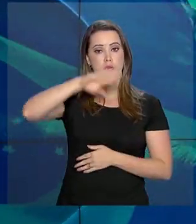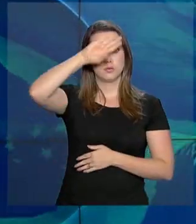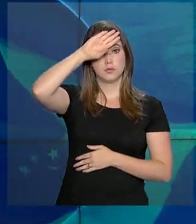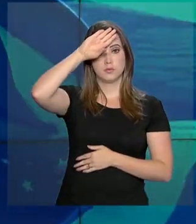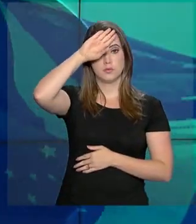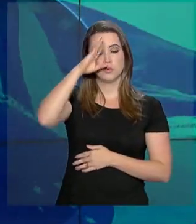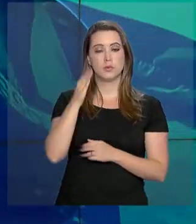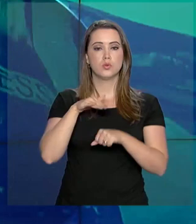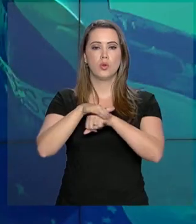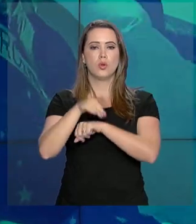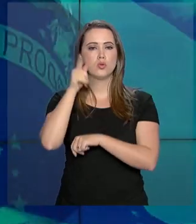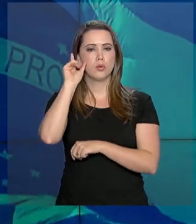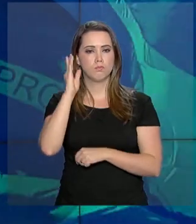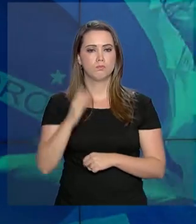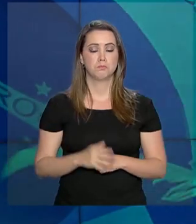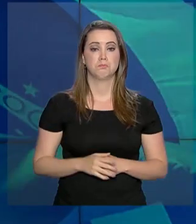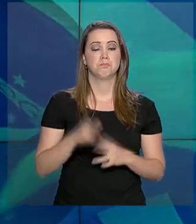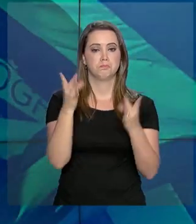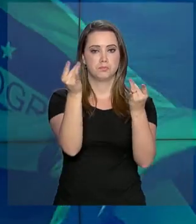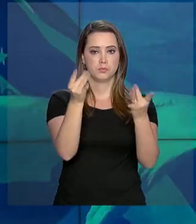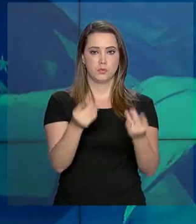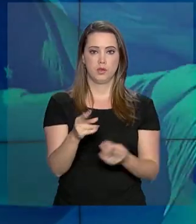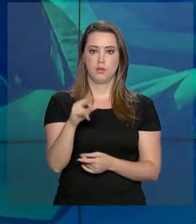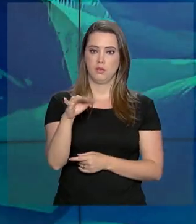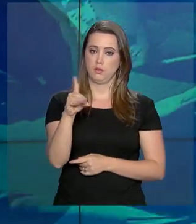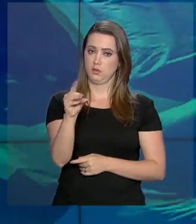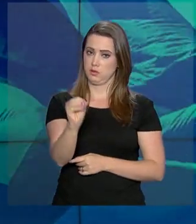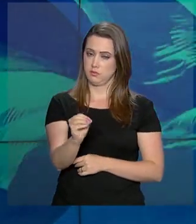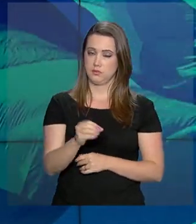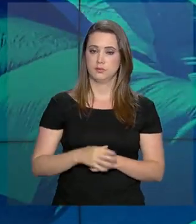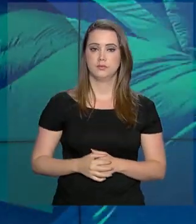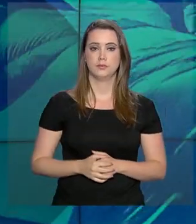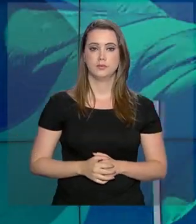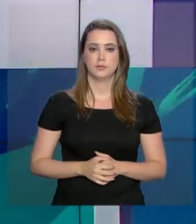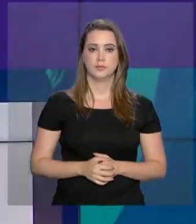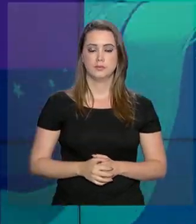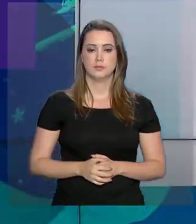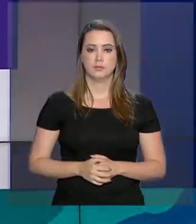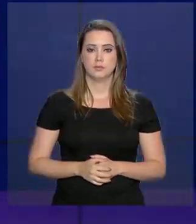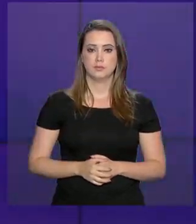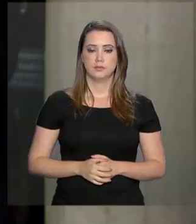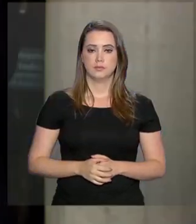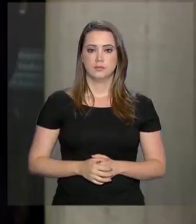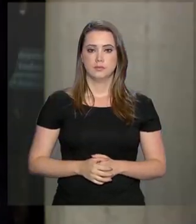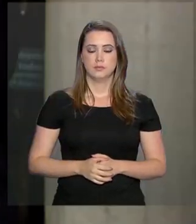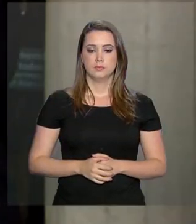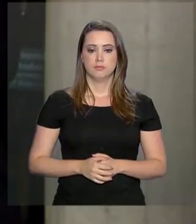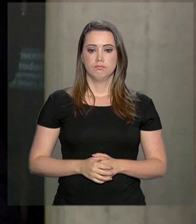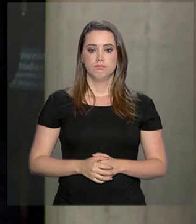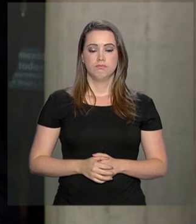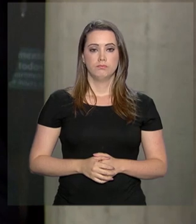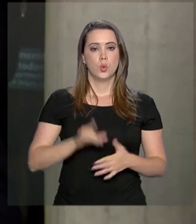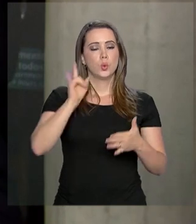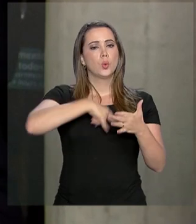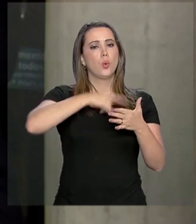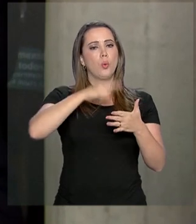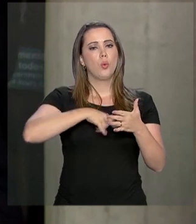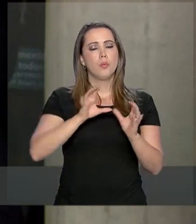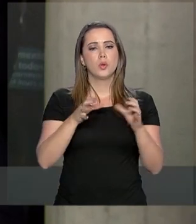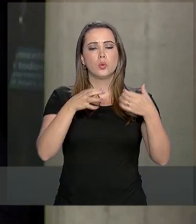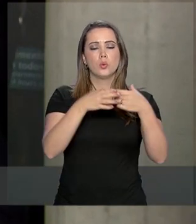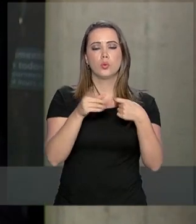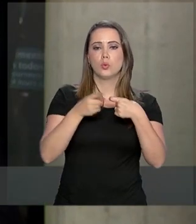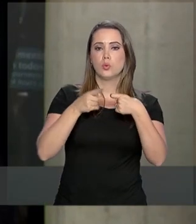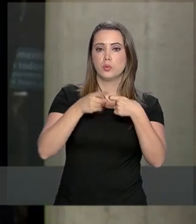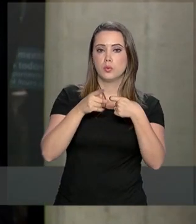apresentou febre na noite de ontem. Os detalhes com Ricardo Ferraz. O último boletim, divulgado pela equipe